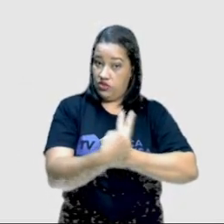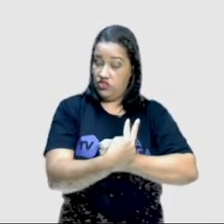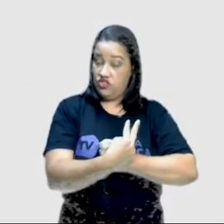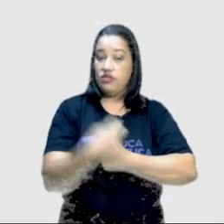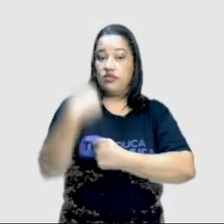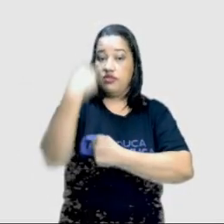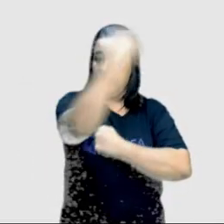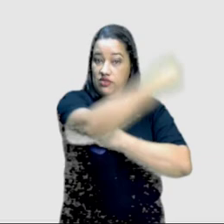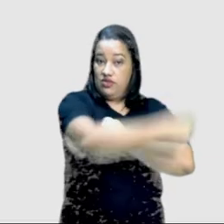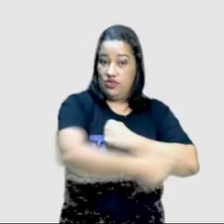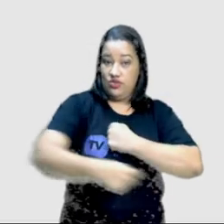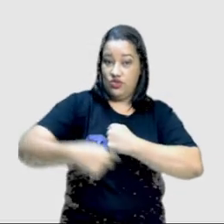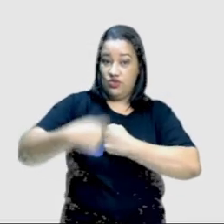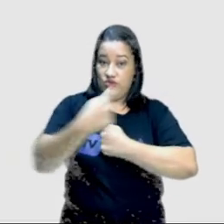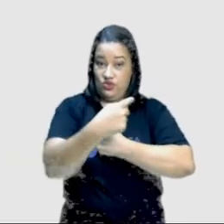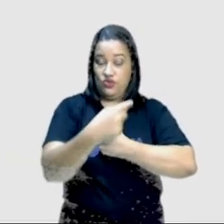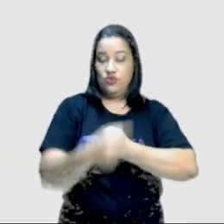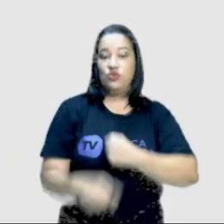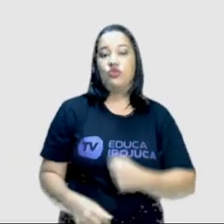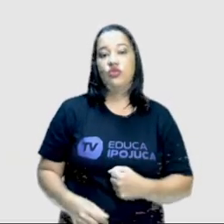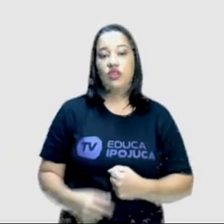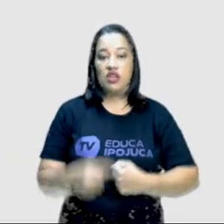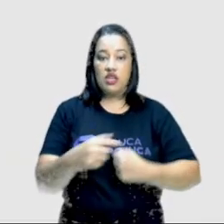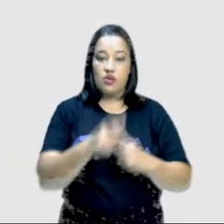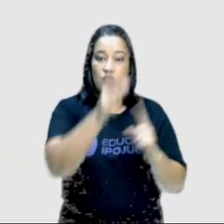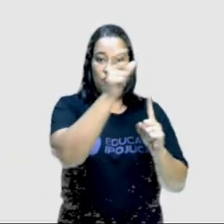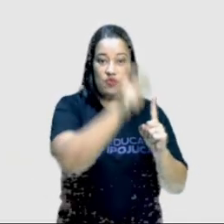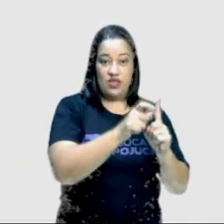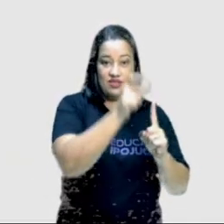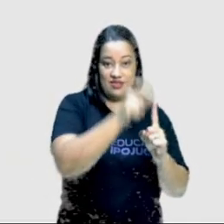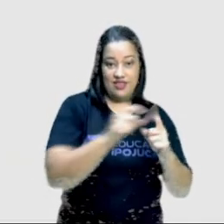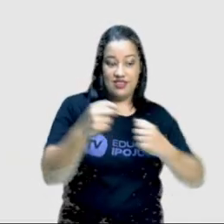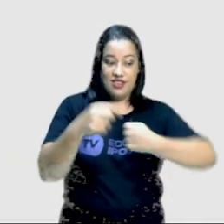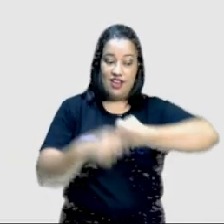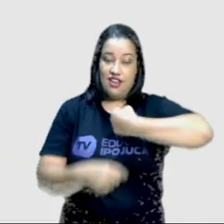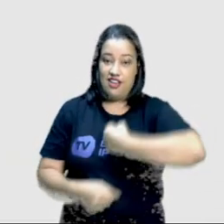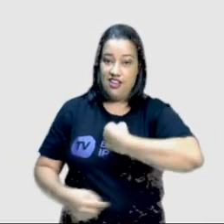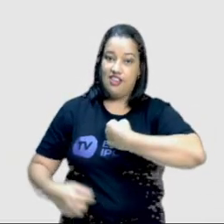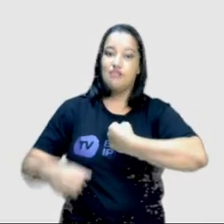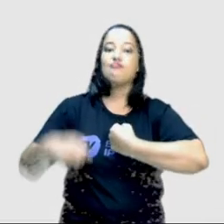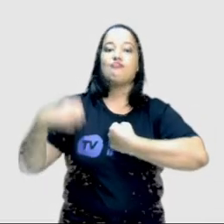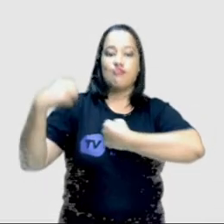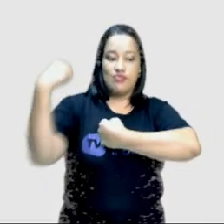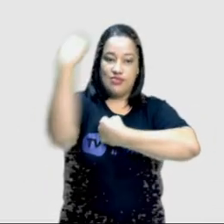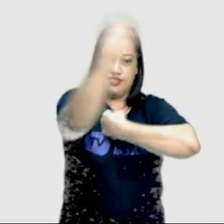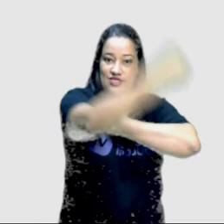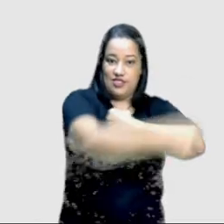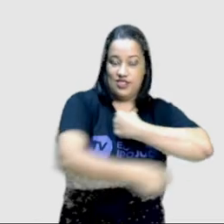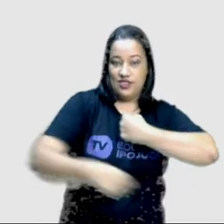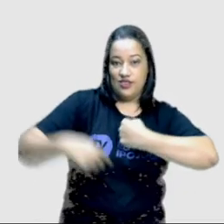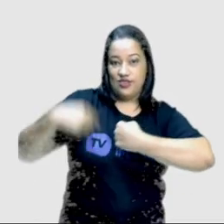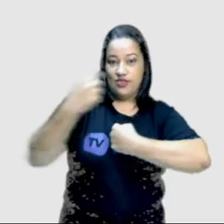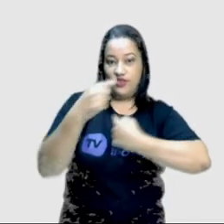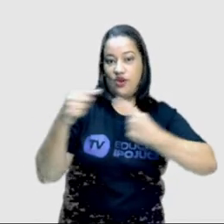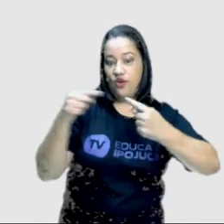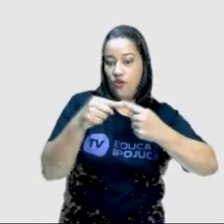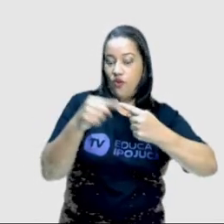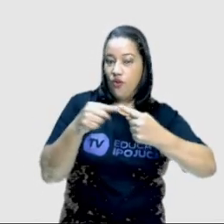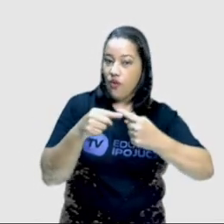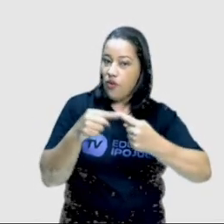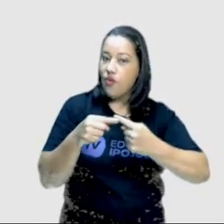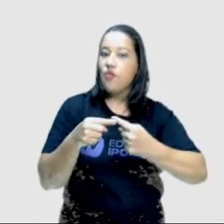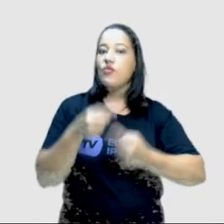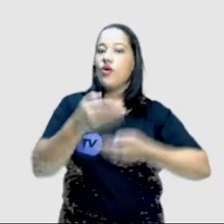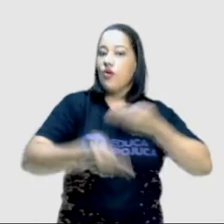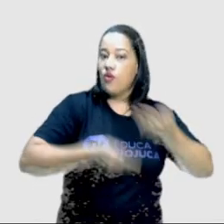escudo e o escudo está sendo segurado pelo personagem Zé Gopinha, que tem a ver com a questão do cuidado e a